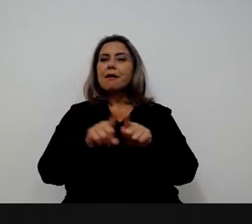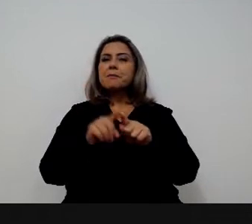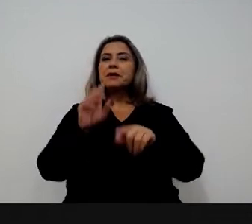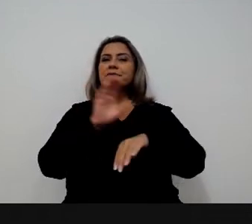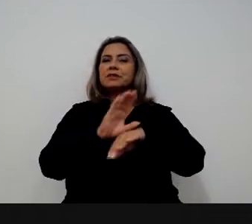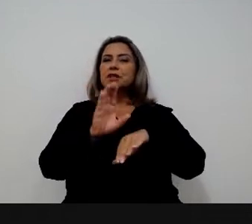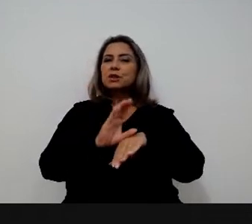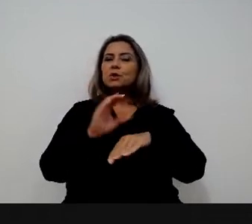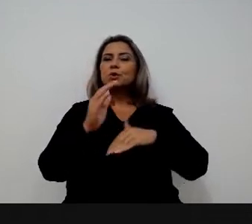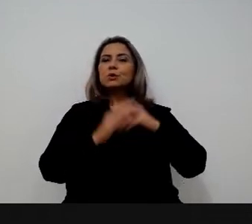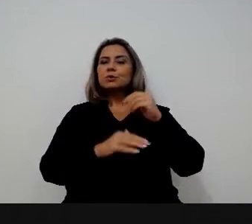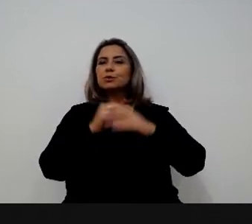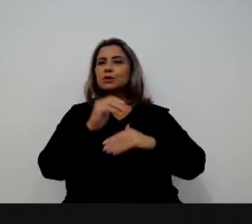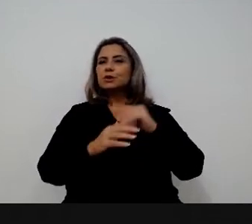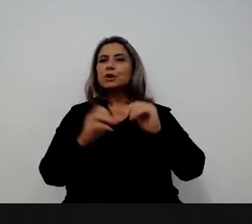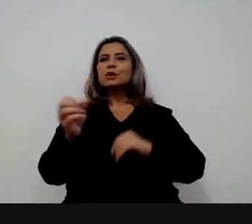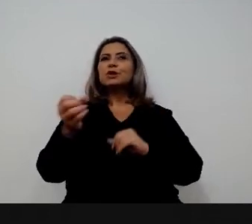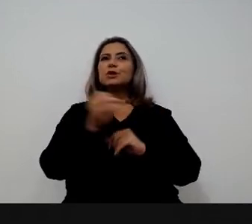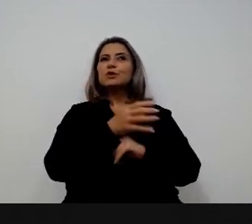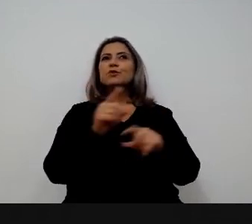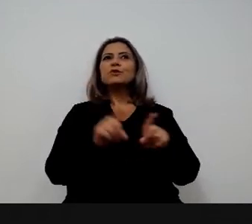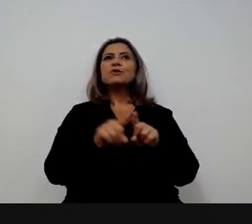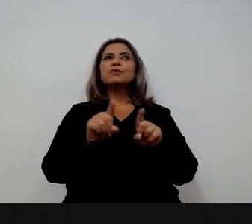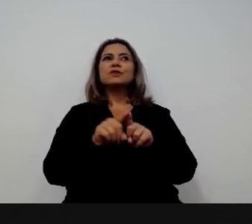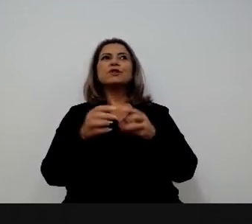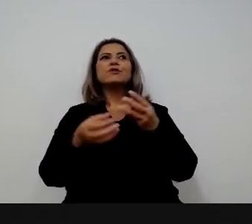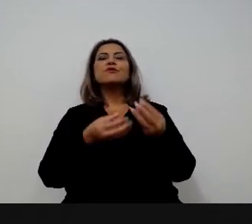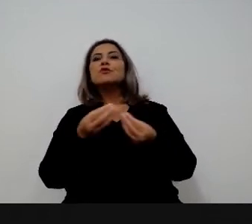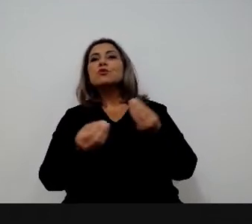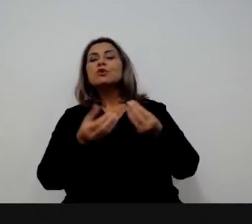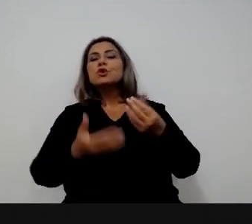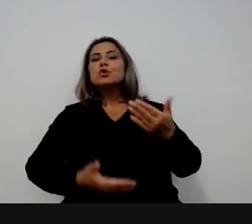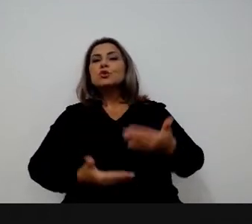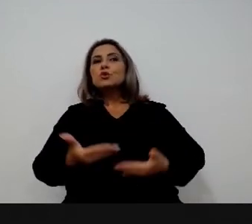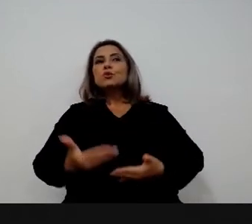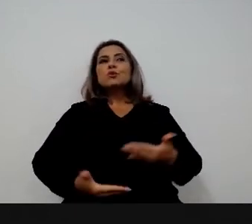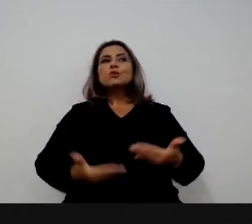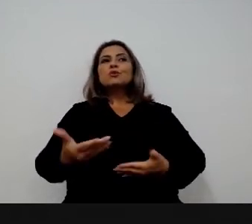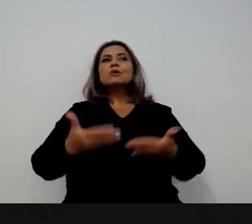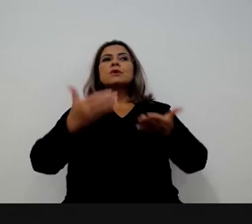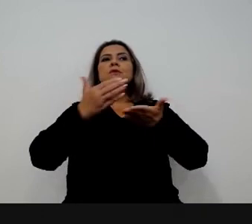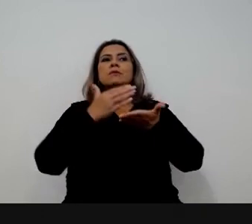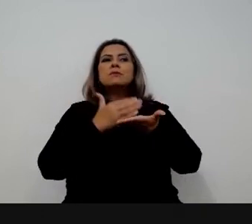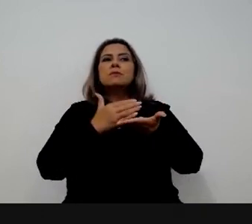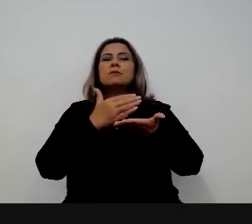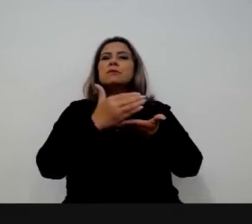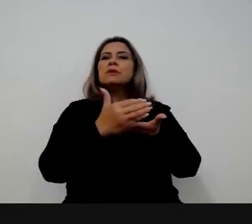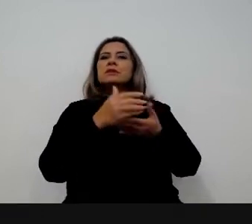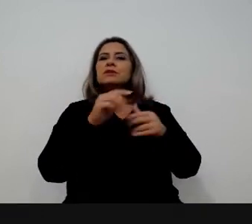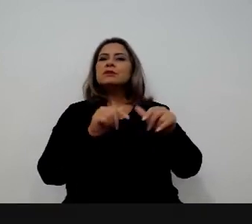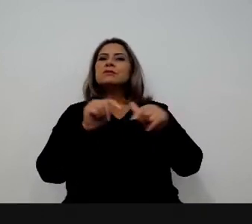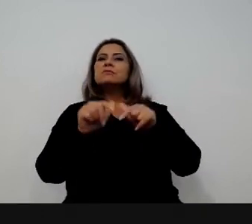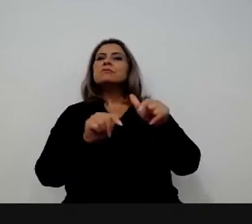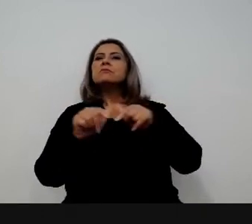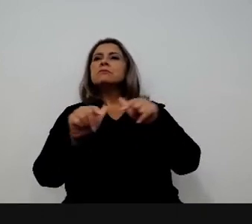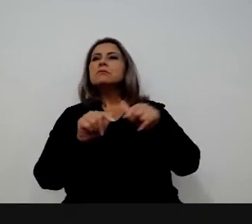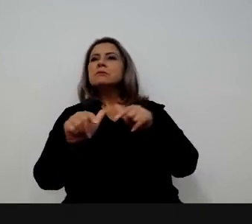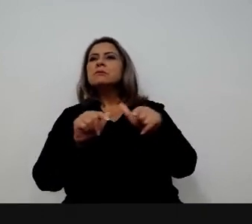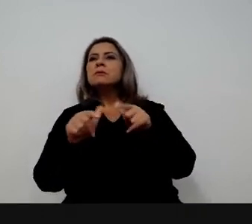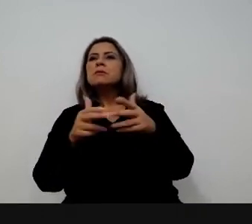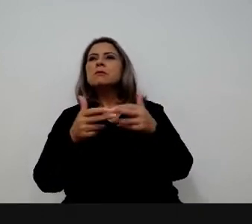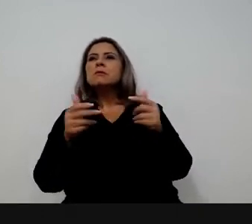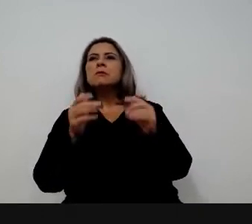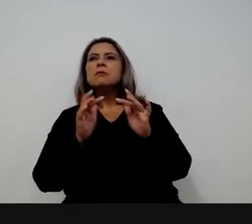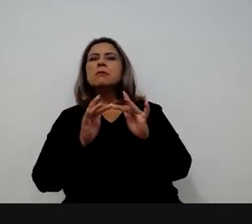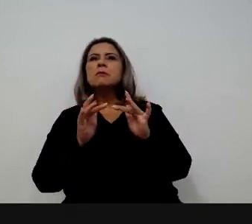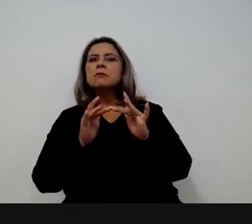para requalificá-los, para dar um novo skill set, fazer um reskilling desses servidores. E, a partir daí, a gente tem feito vários trabalhos de reskilling.